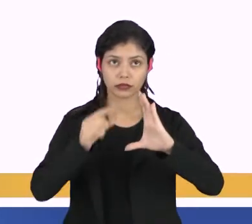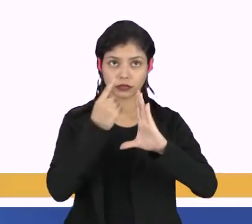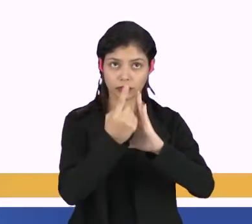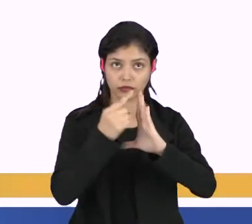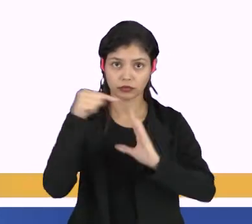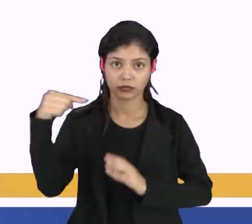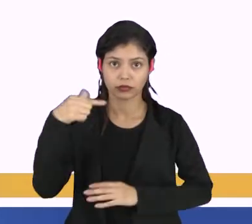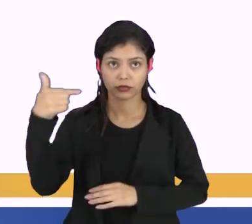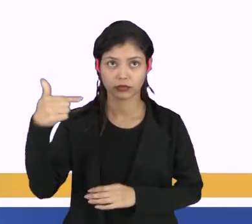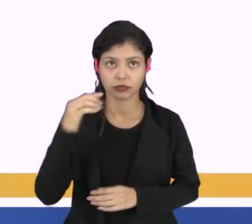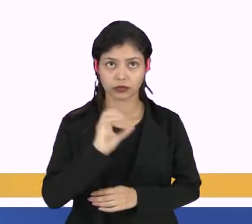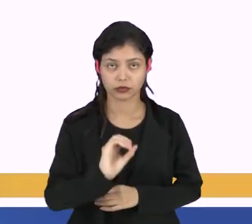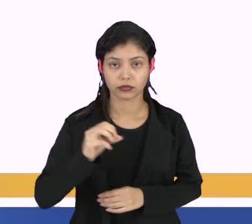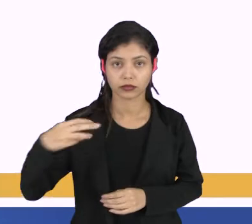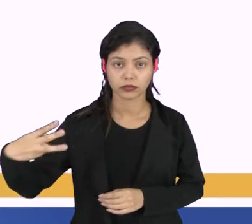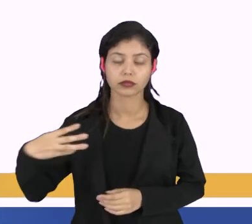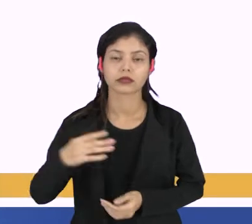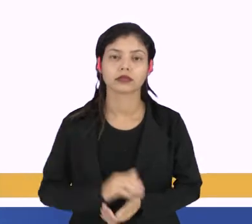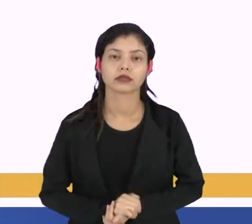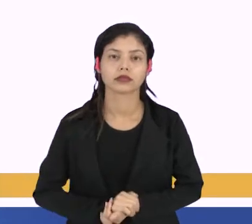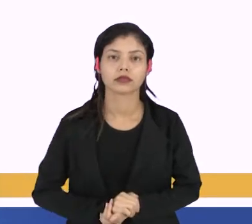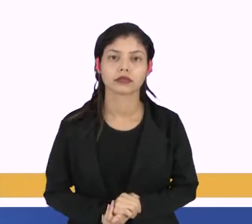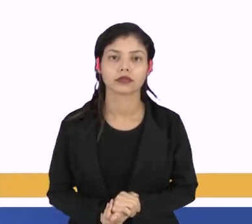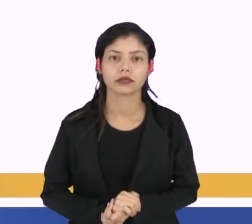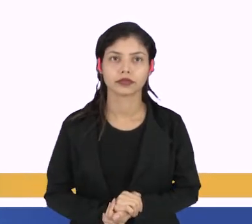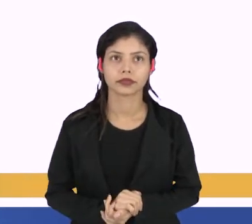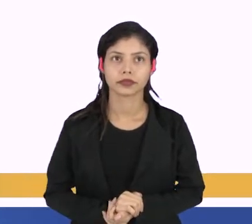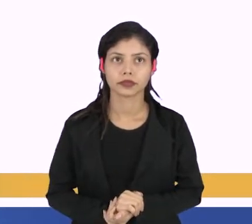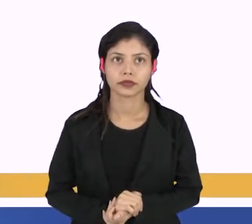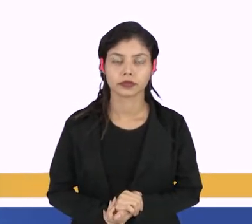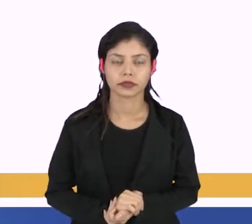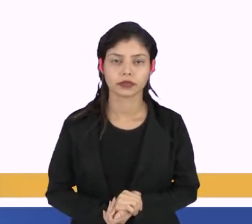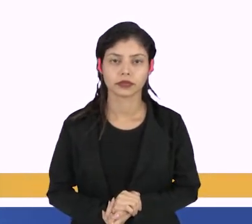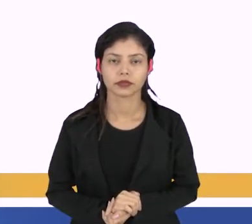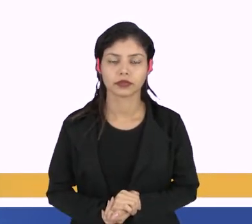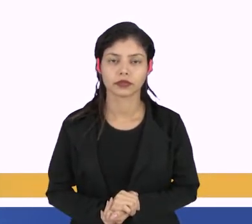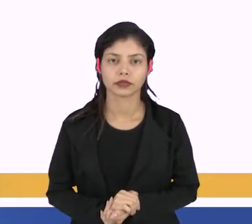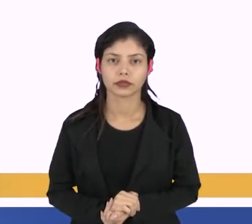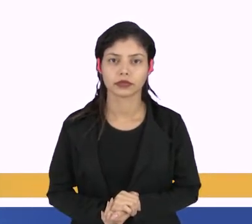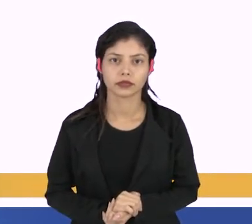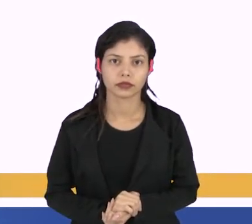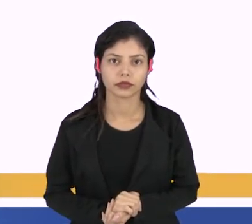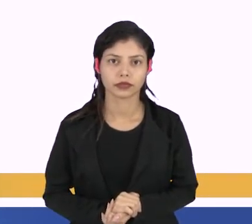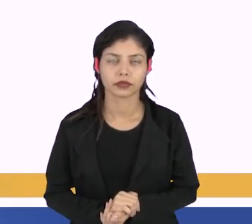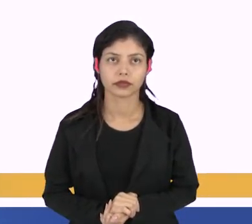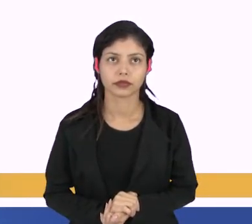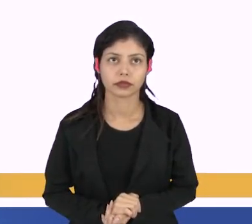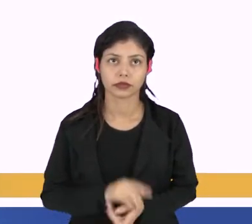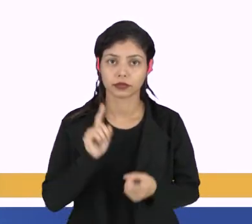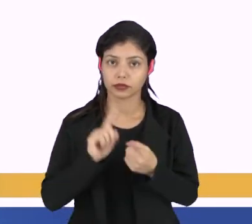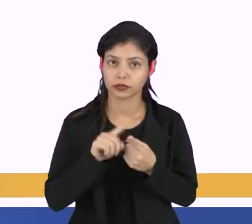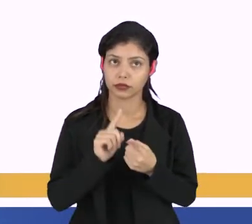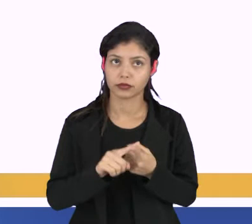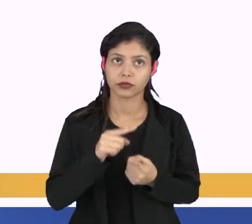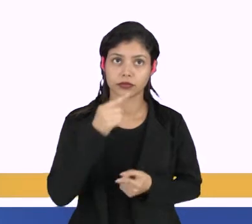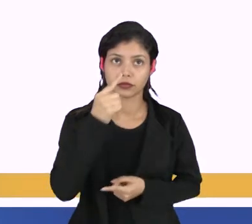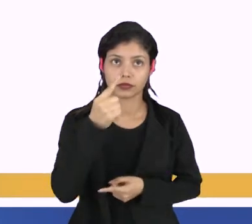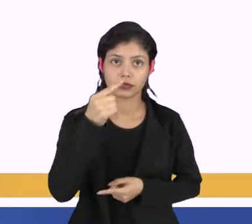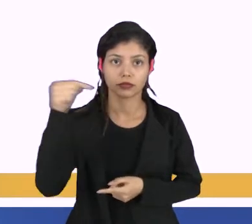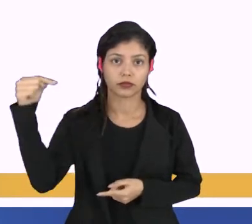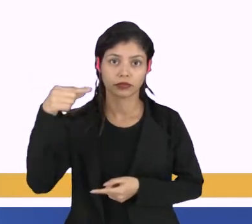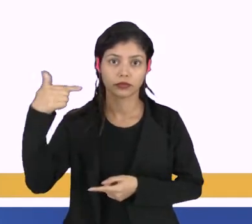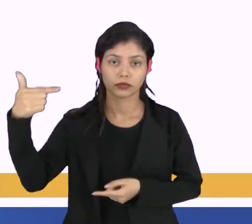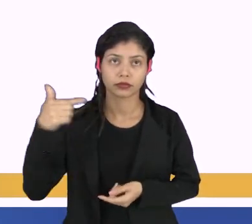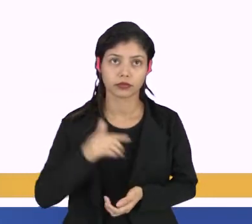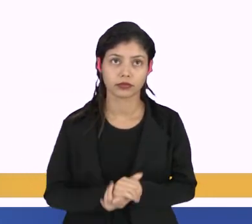vezes a matriz A, que nós temos os elementos correspondente aí na primeira linha 1 e o menos